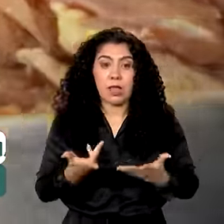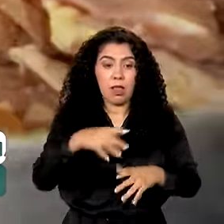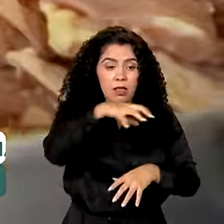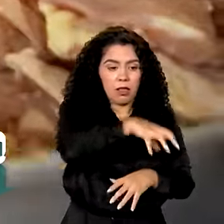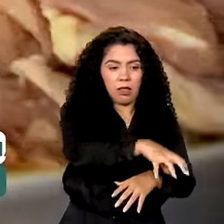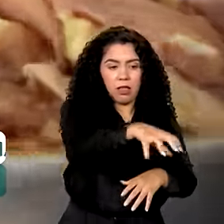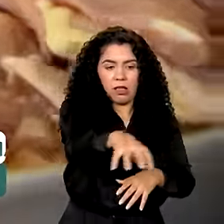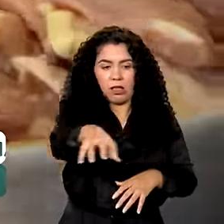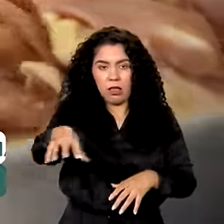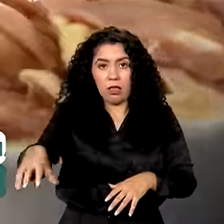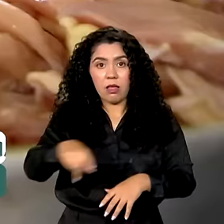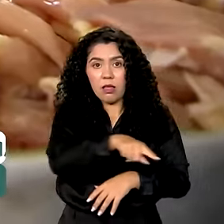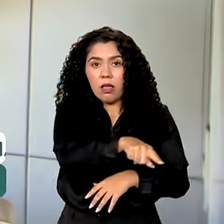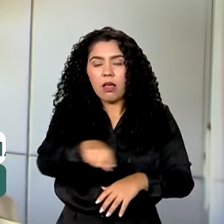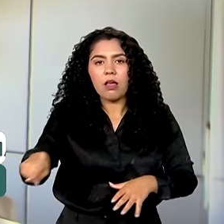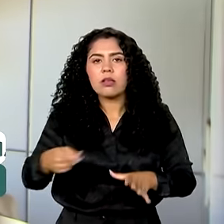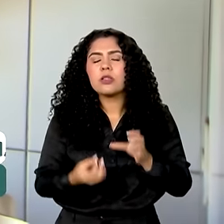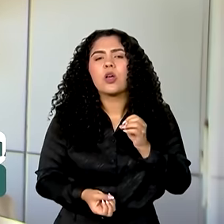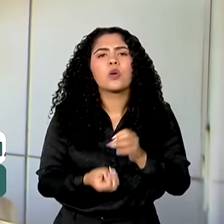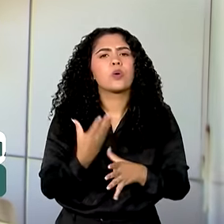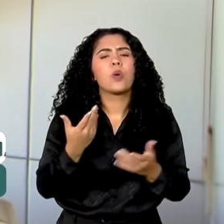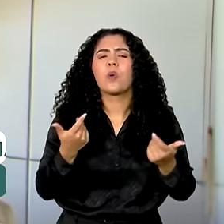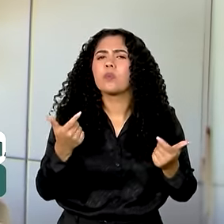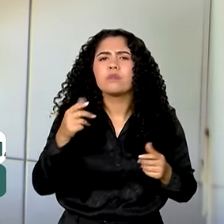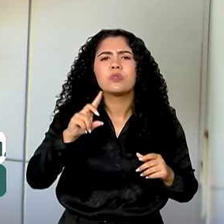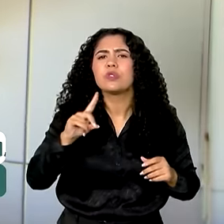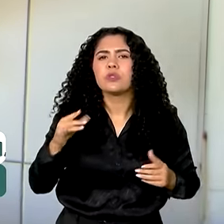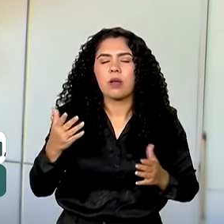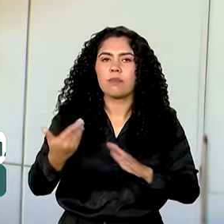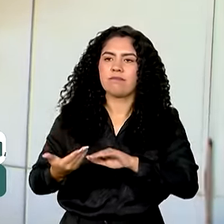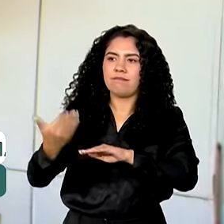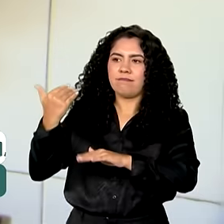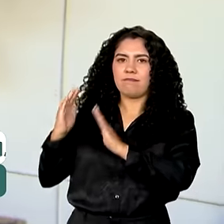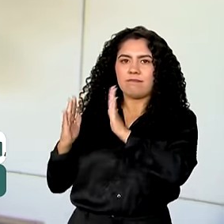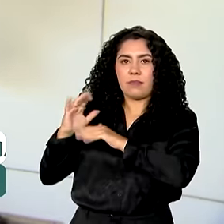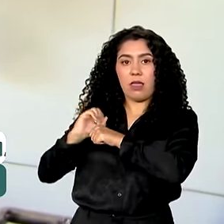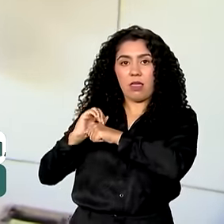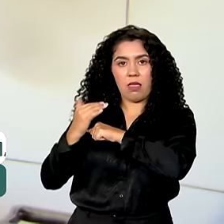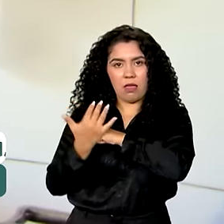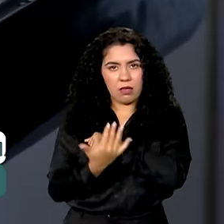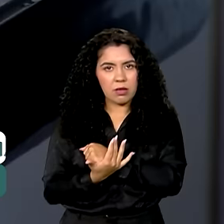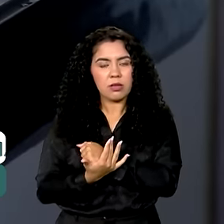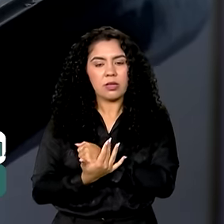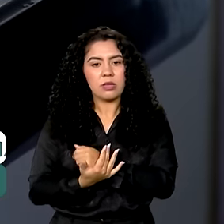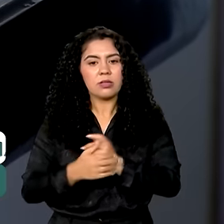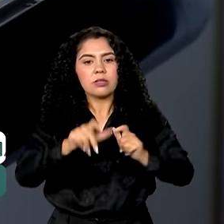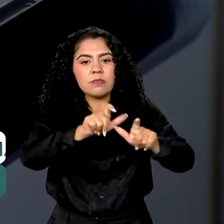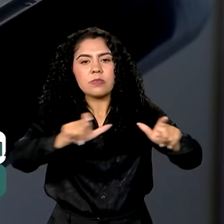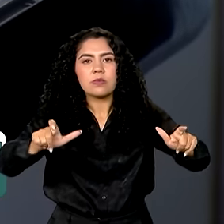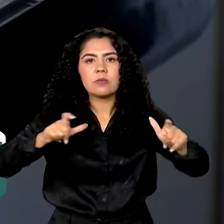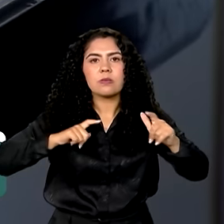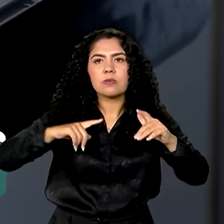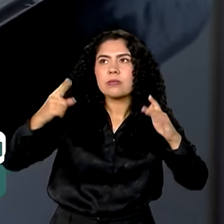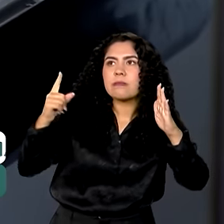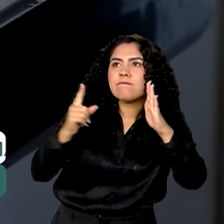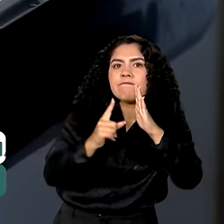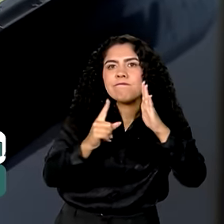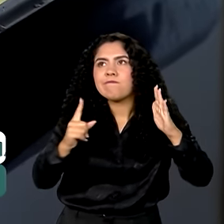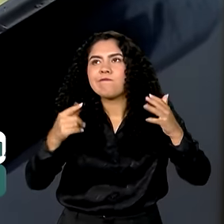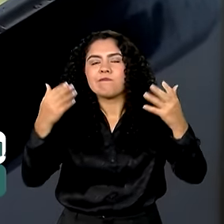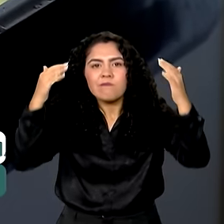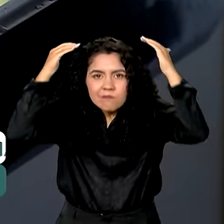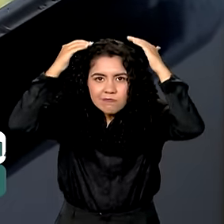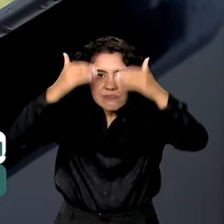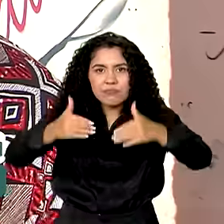nasceram durante a pandemia pelas mãos do movimento dos trabalhadores sem teto e foram apoiados pela